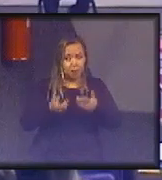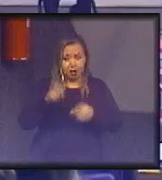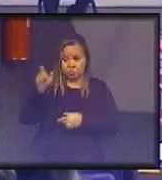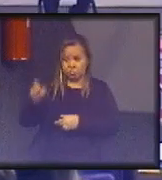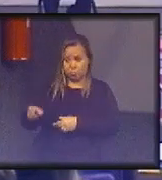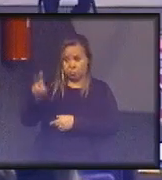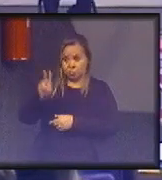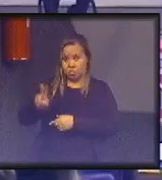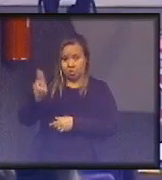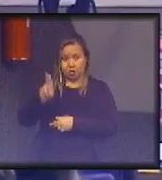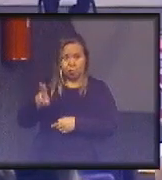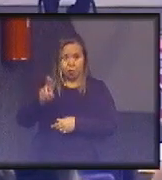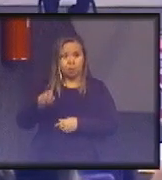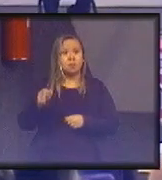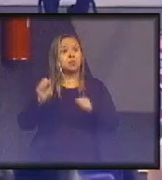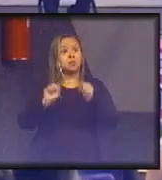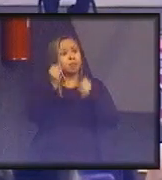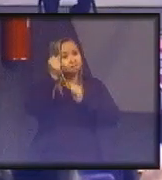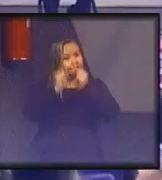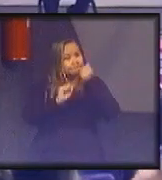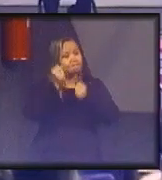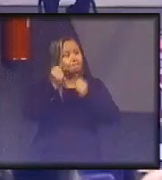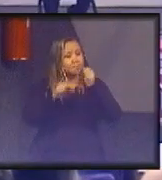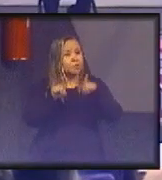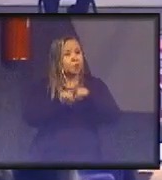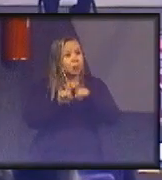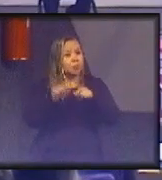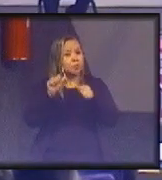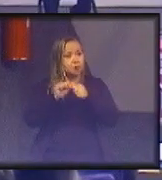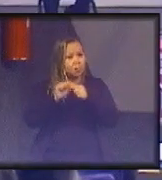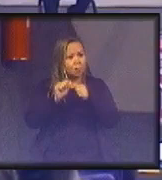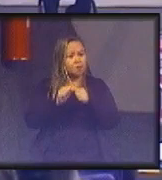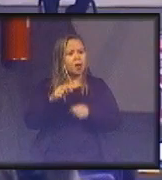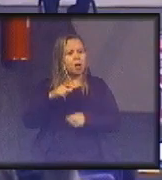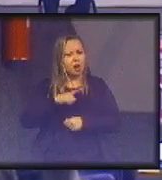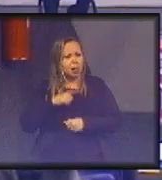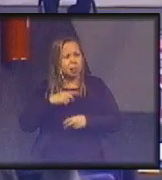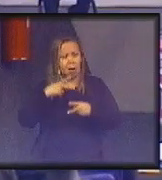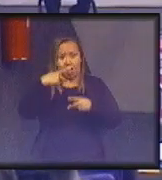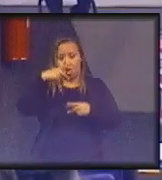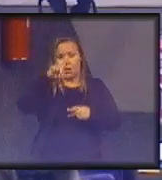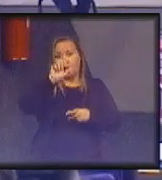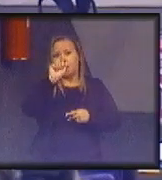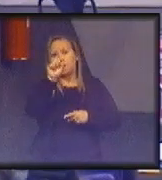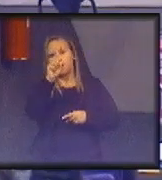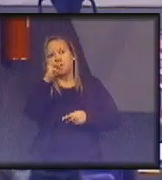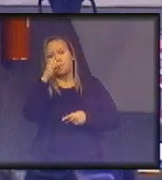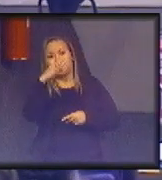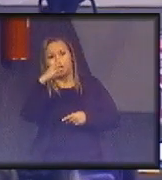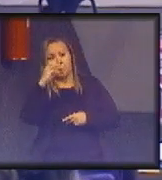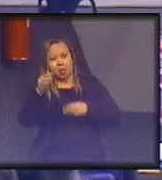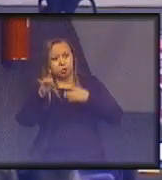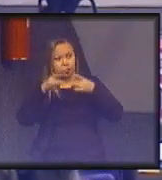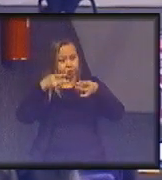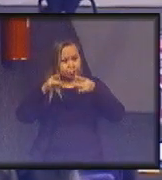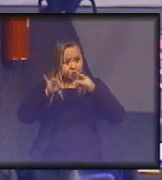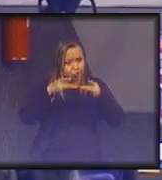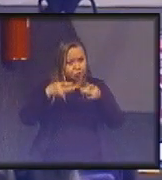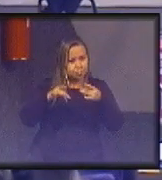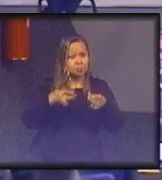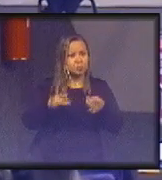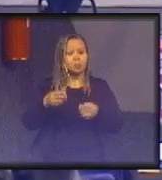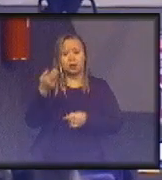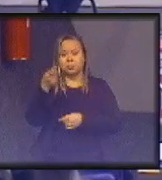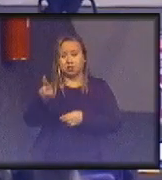grande envolvimento da indústria em desenvolver plásticos que sejam realmente recicláveis, por parte dos plásticos não são, desenvolver